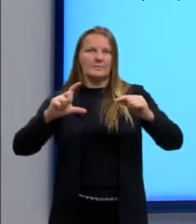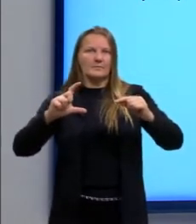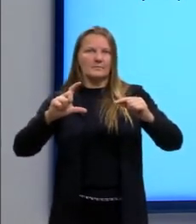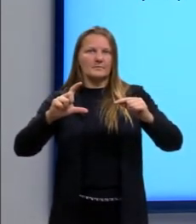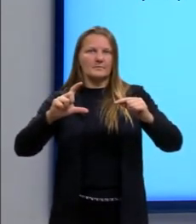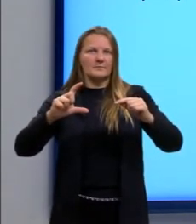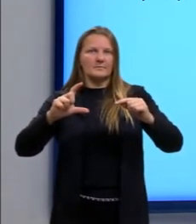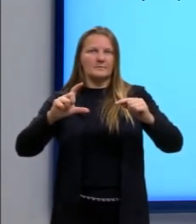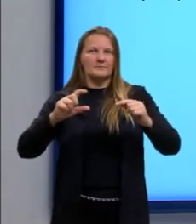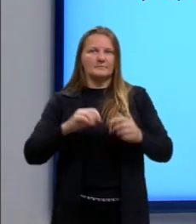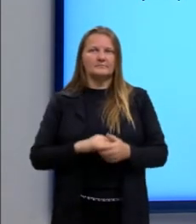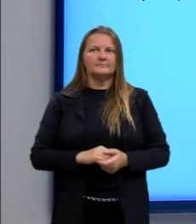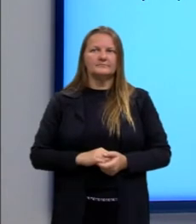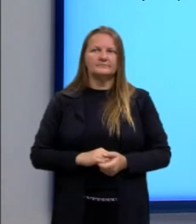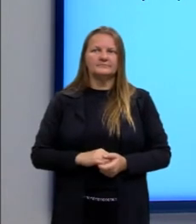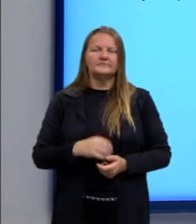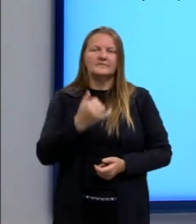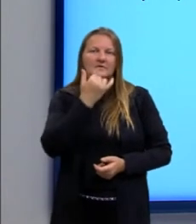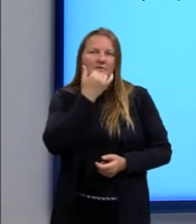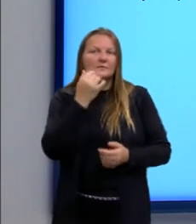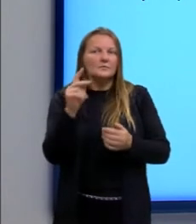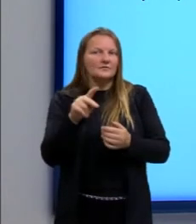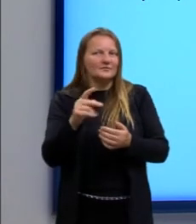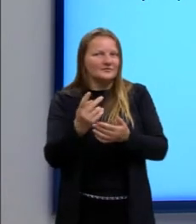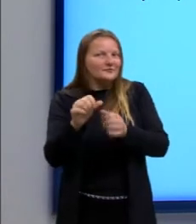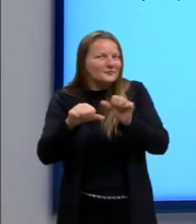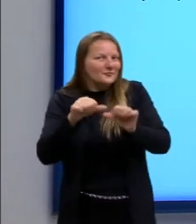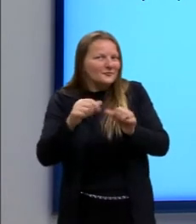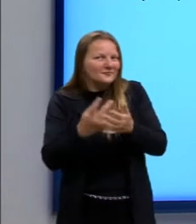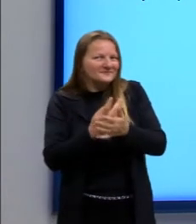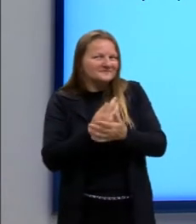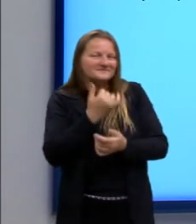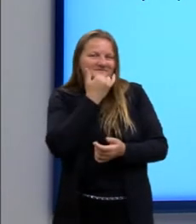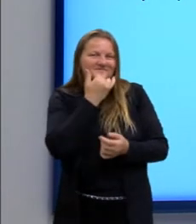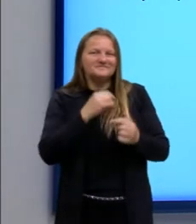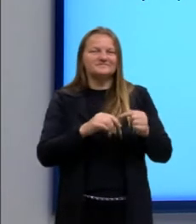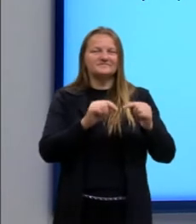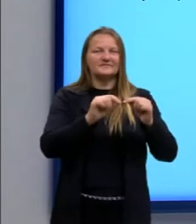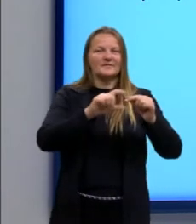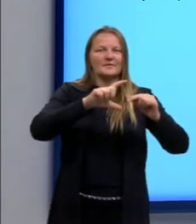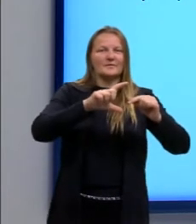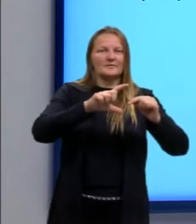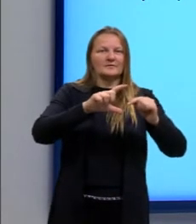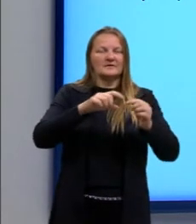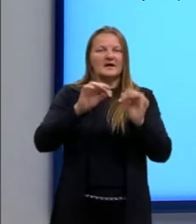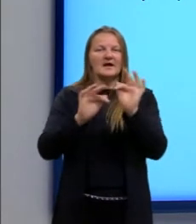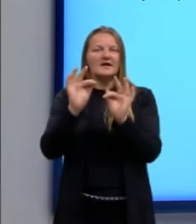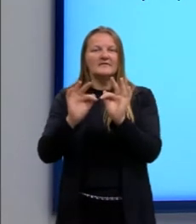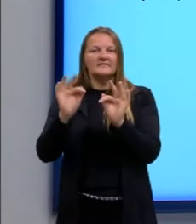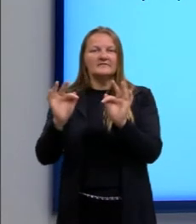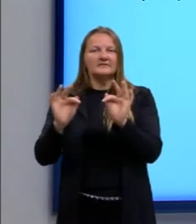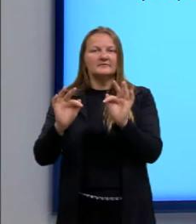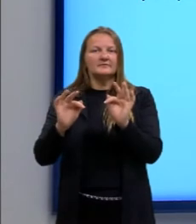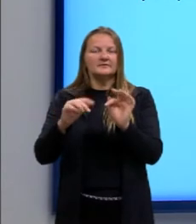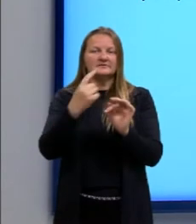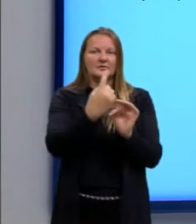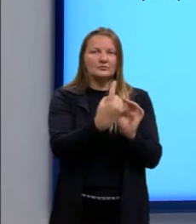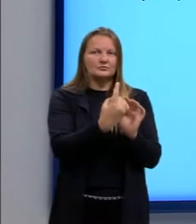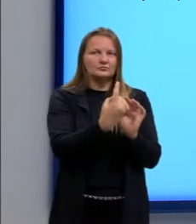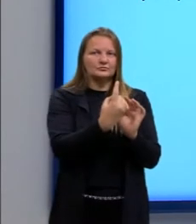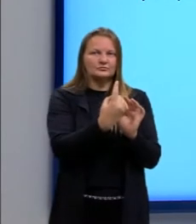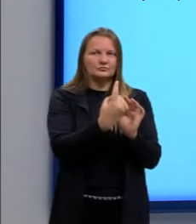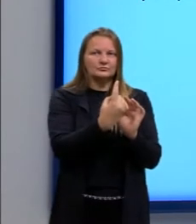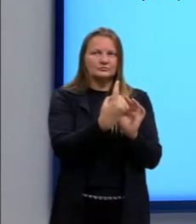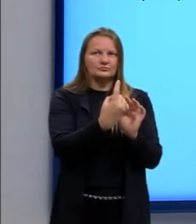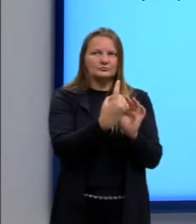é menor, desculpa, que o comprimento de onda 2, a gente vai ter, então, que a frequência 1, que está relacionada com